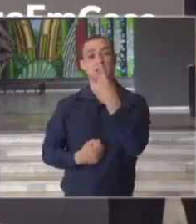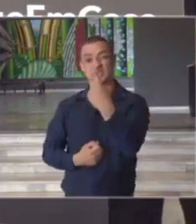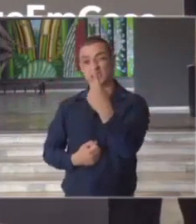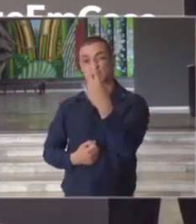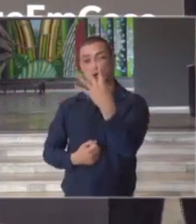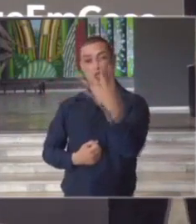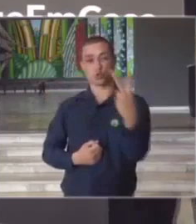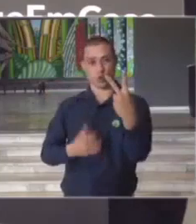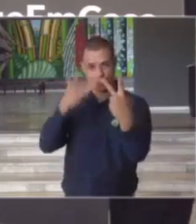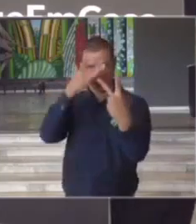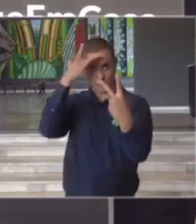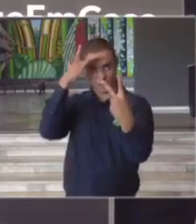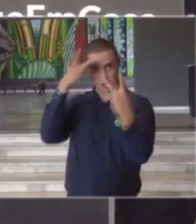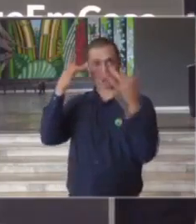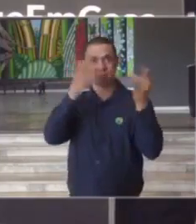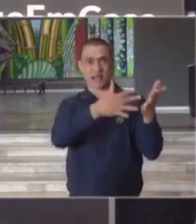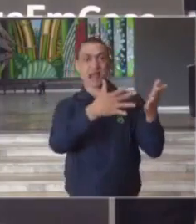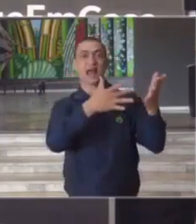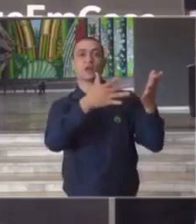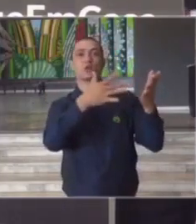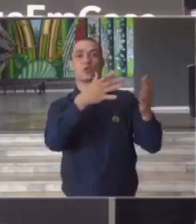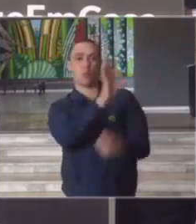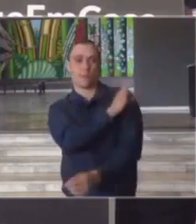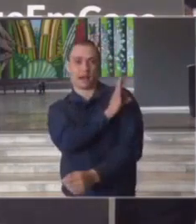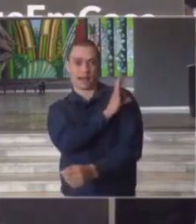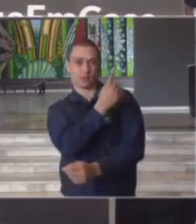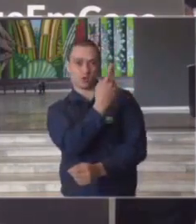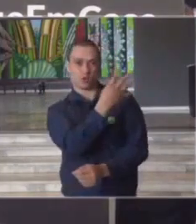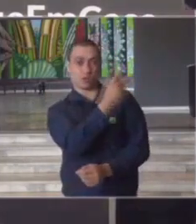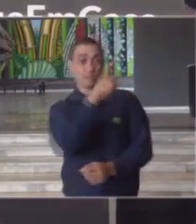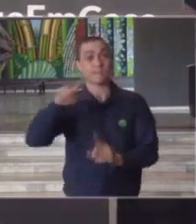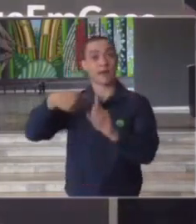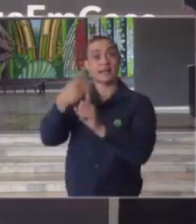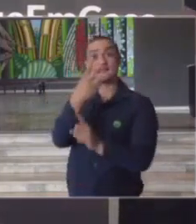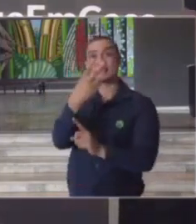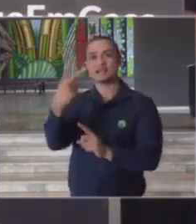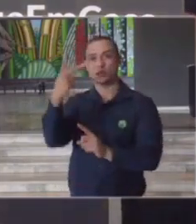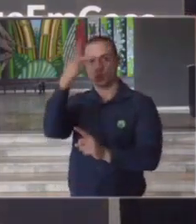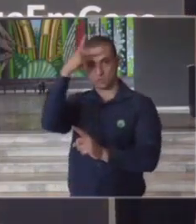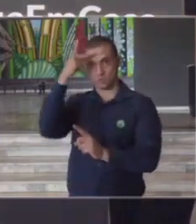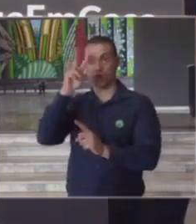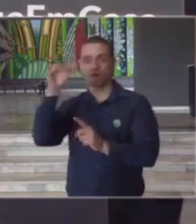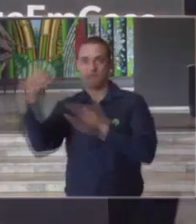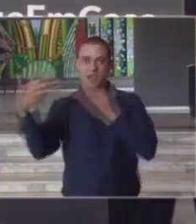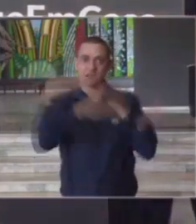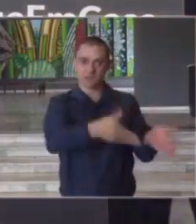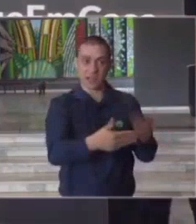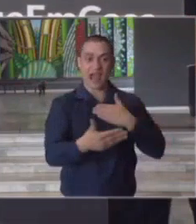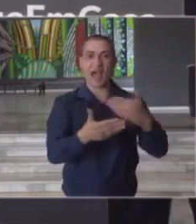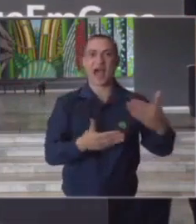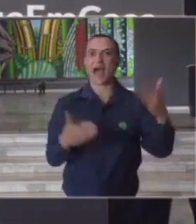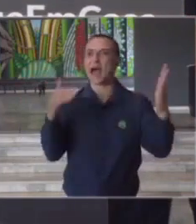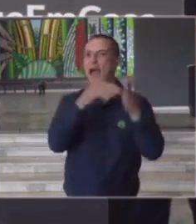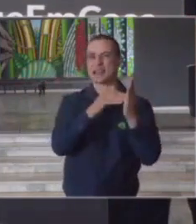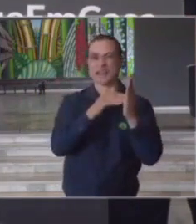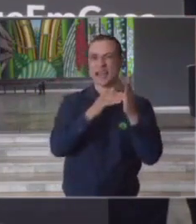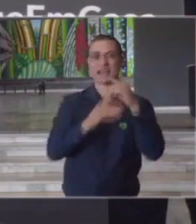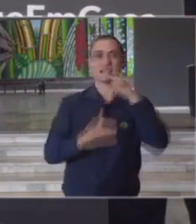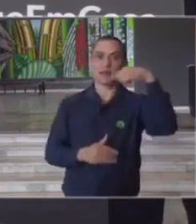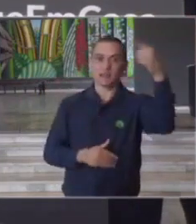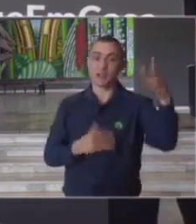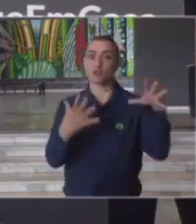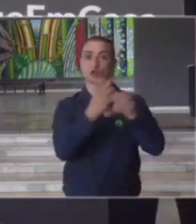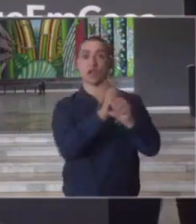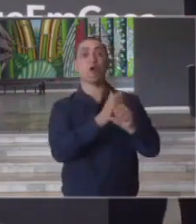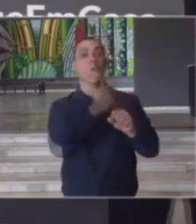142 pessoas no hospital do Pacaembu e mais 32 pessoas para serem lá recebidas seguramente até o final da próxima semana